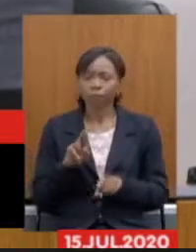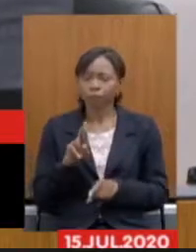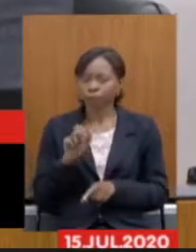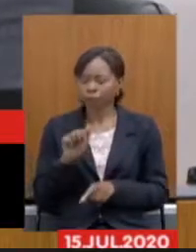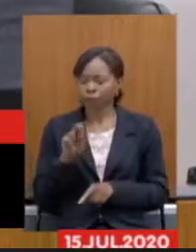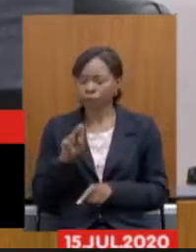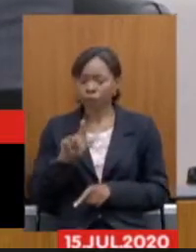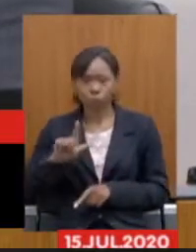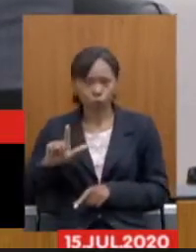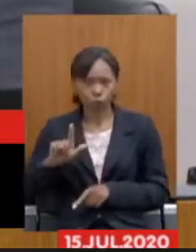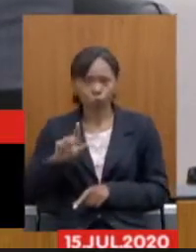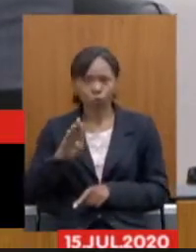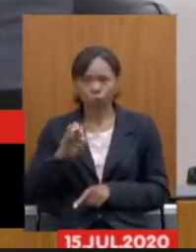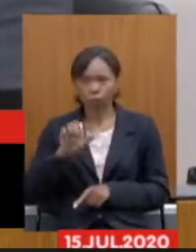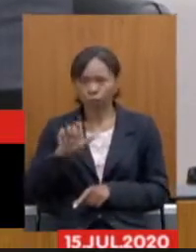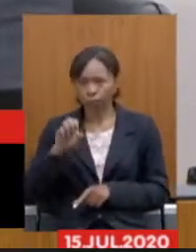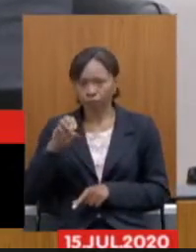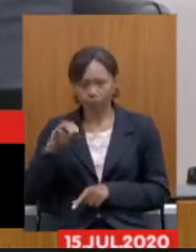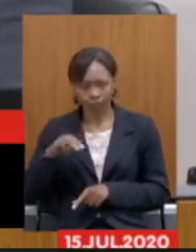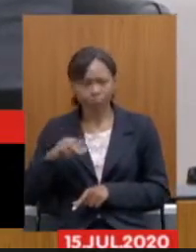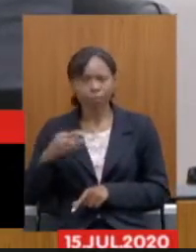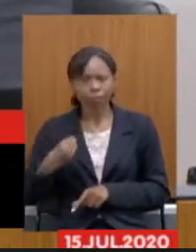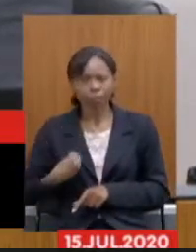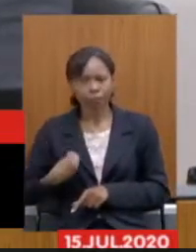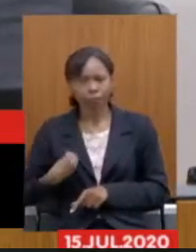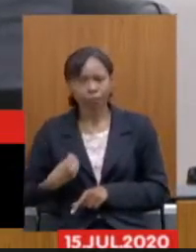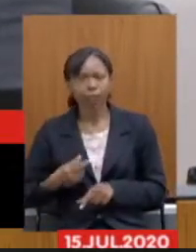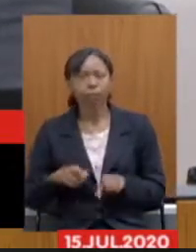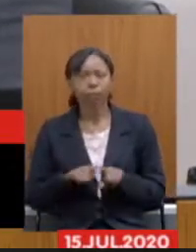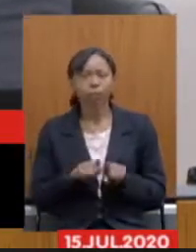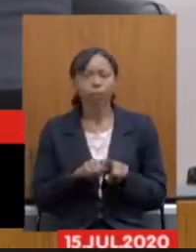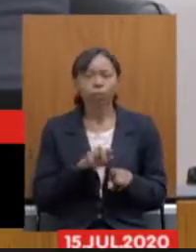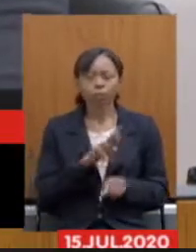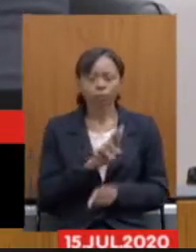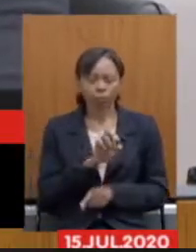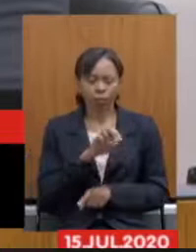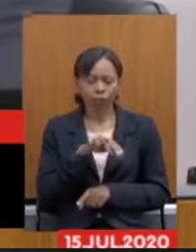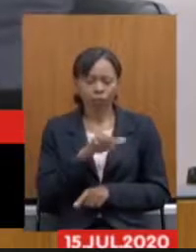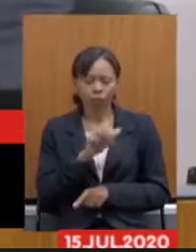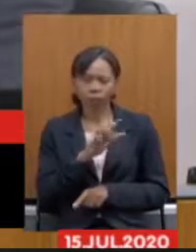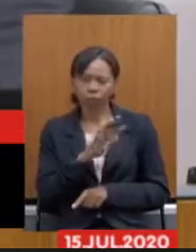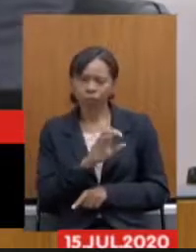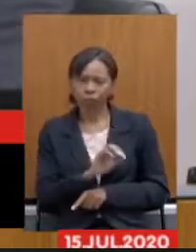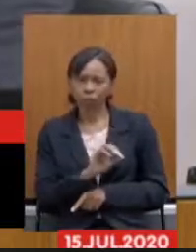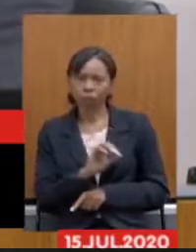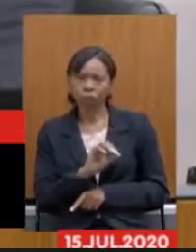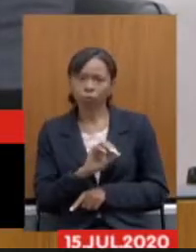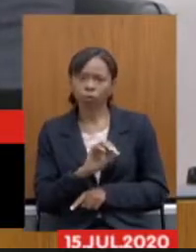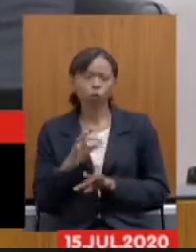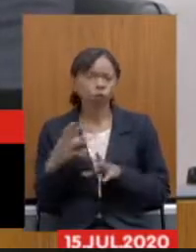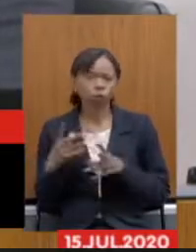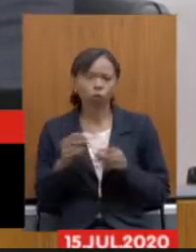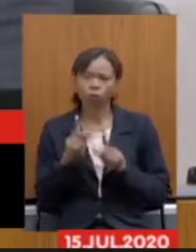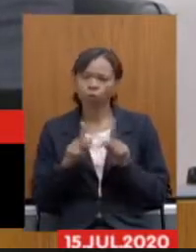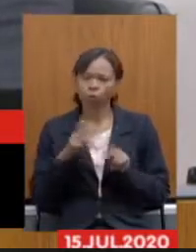presente na pessoa do Renato eu quero cumprimentar todos aqueles que antecederam a nossa fala